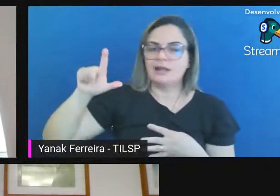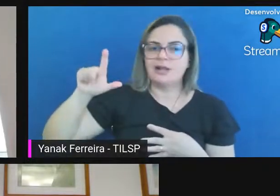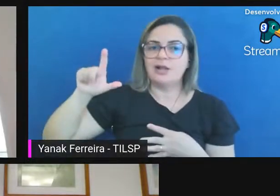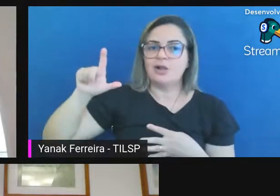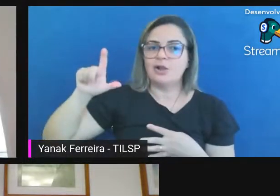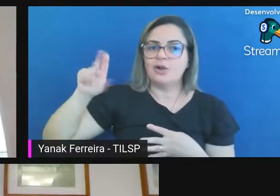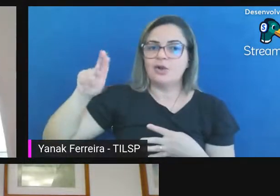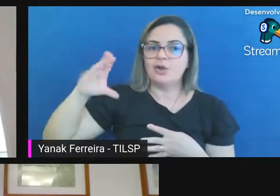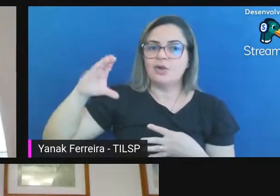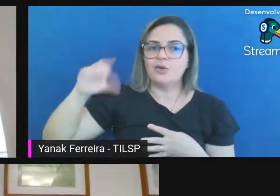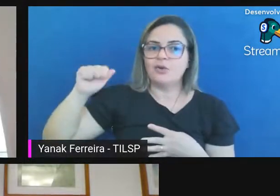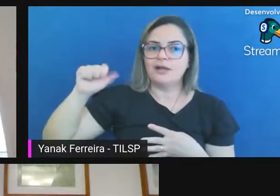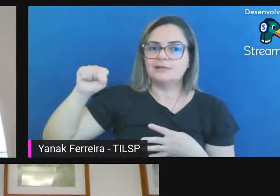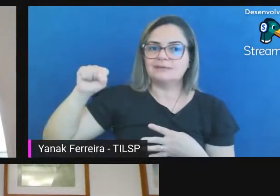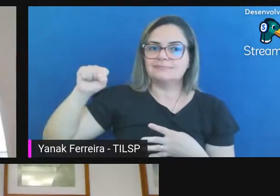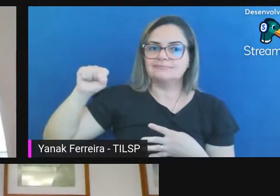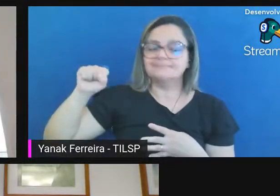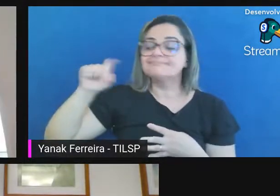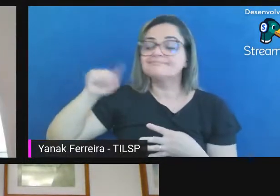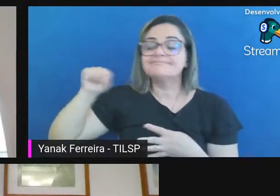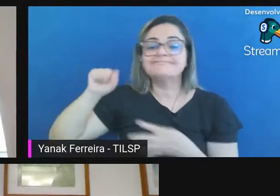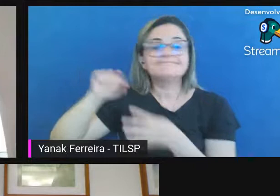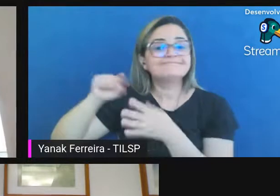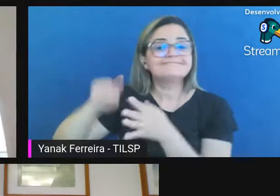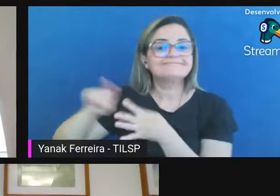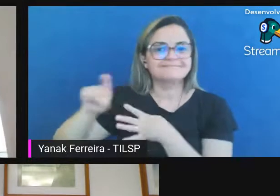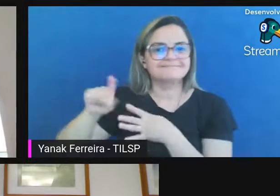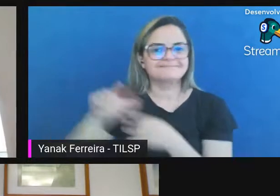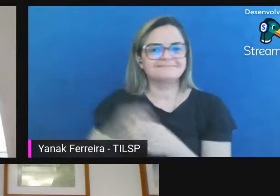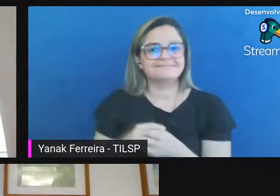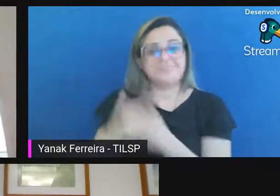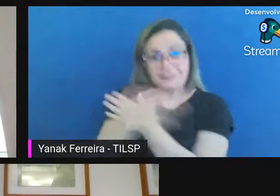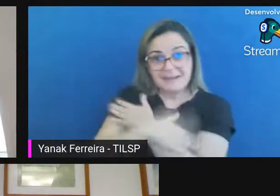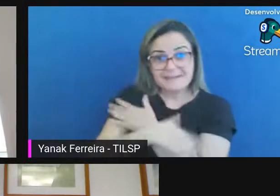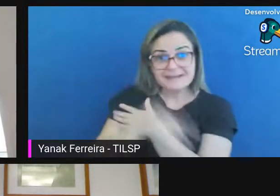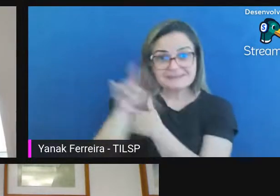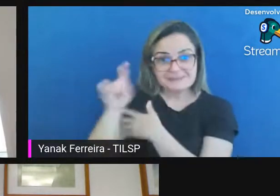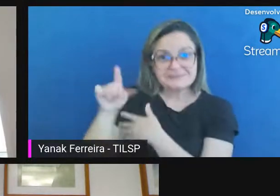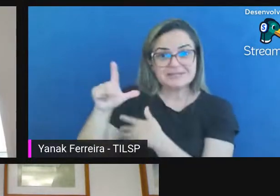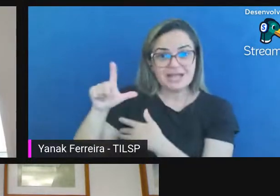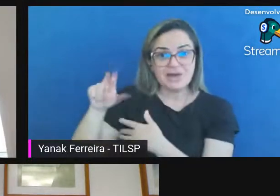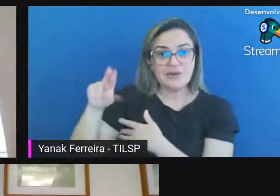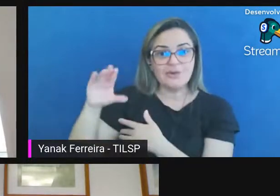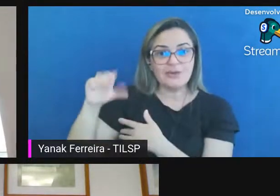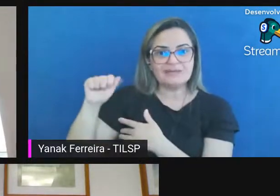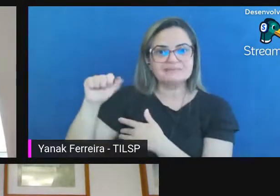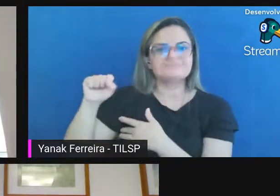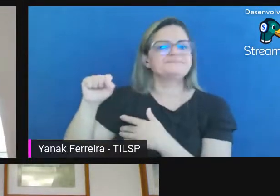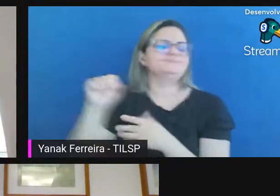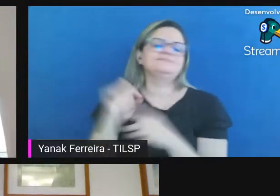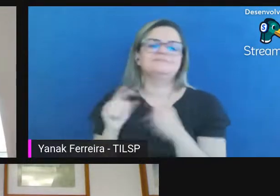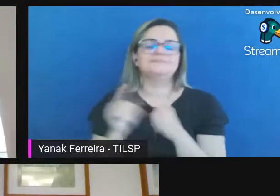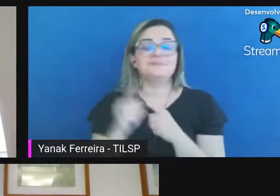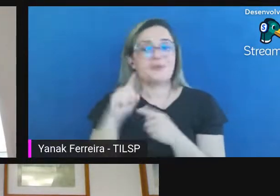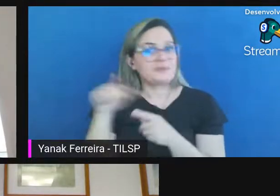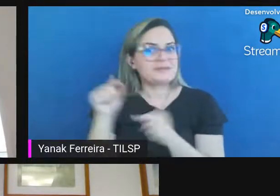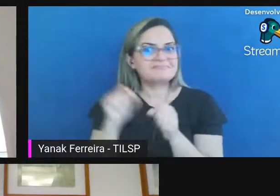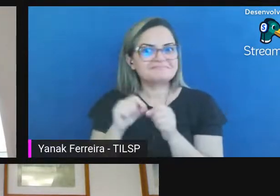e eles fizeram assim as dissertações assim para fazer a pergunta então eles realmente ficaram bem